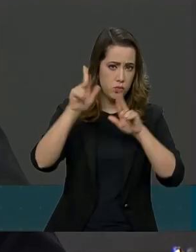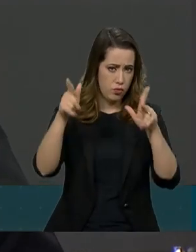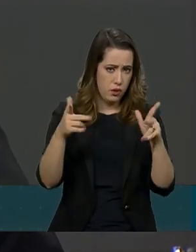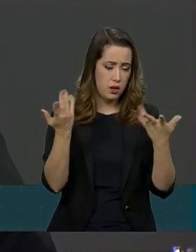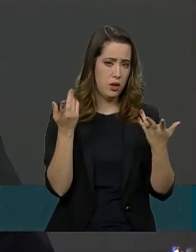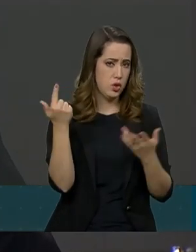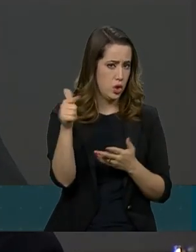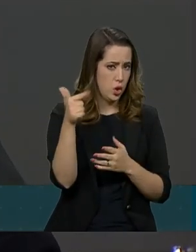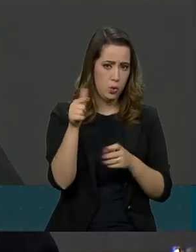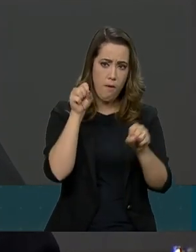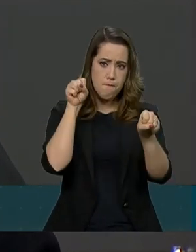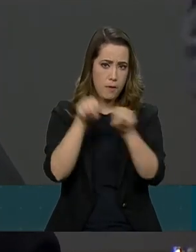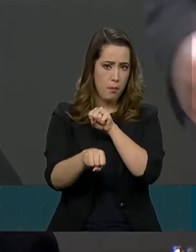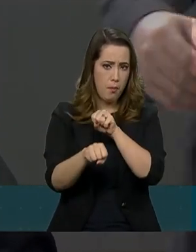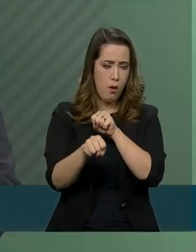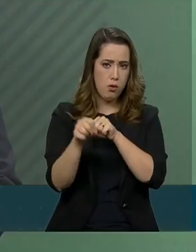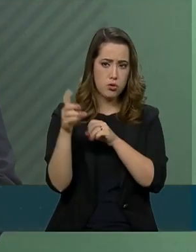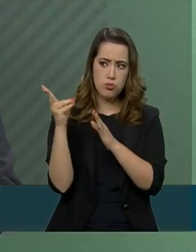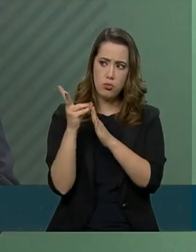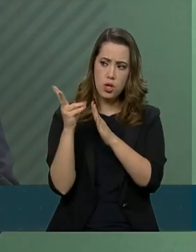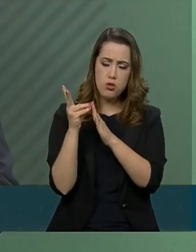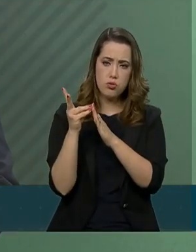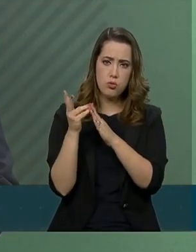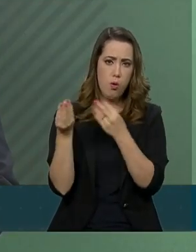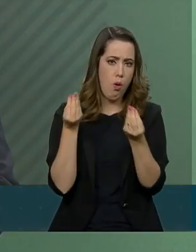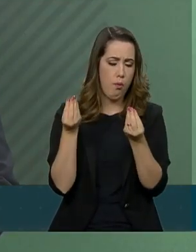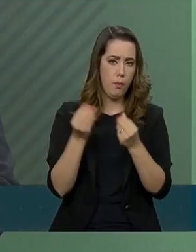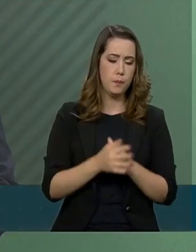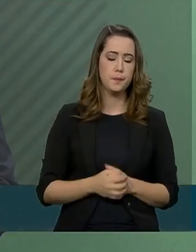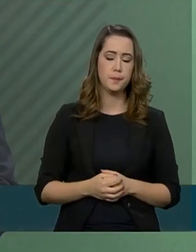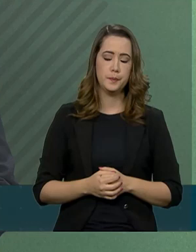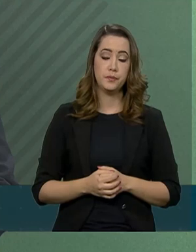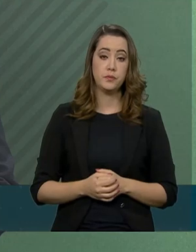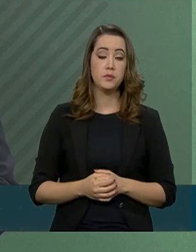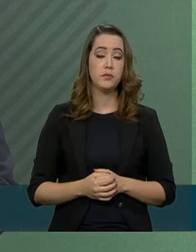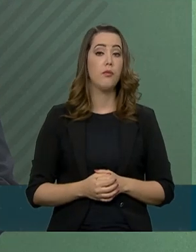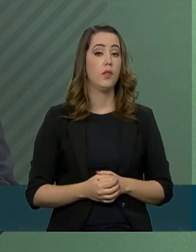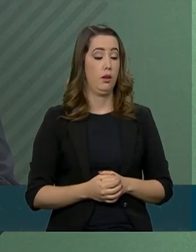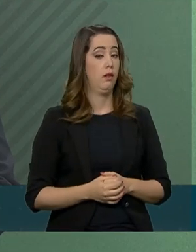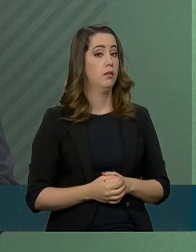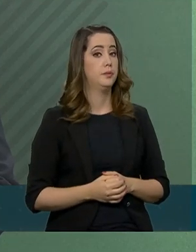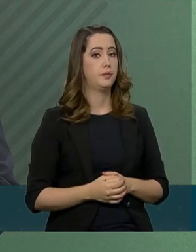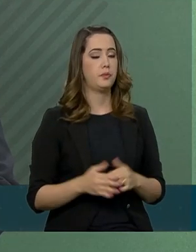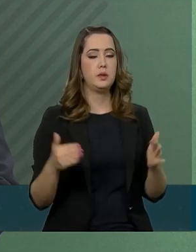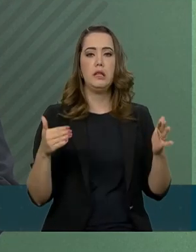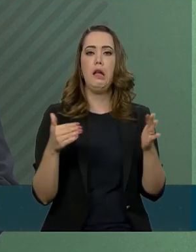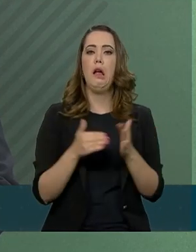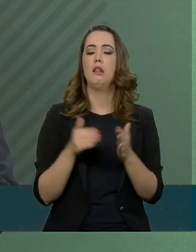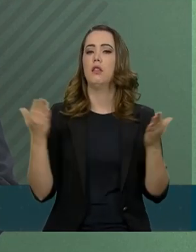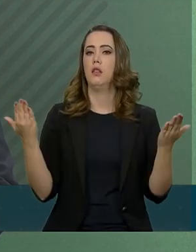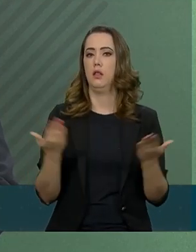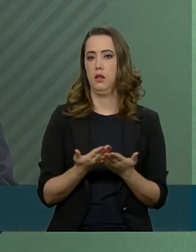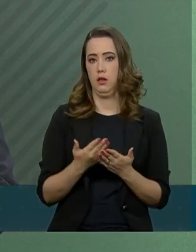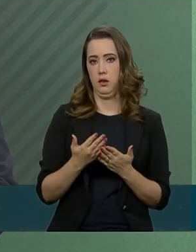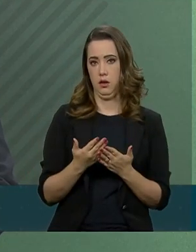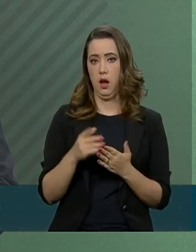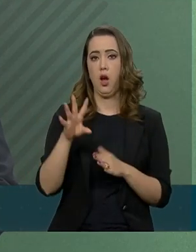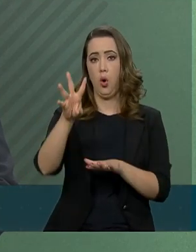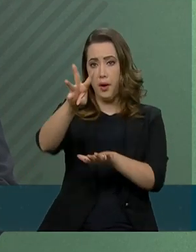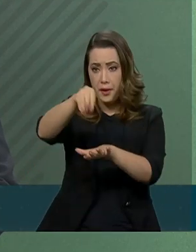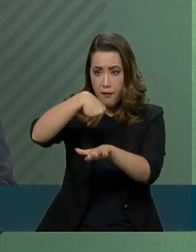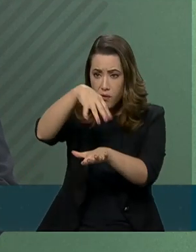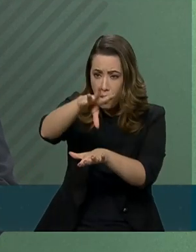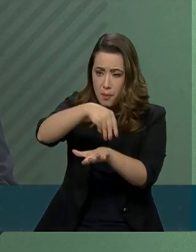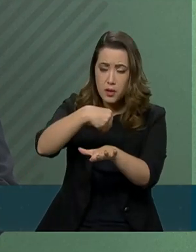assassinato. Até o momento, a informação que dispomos é de que não há indício